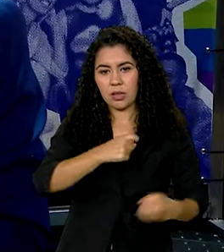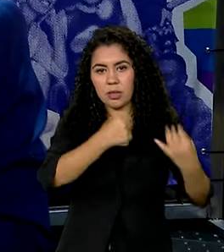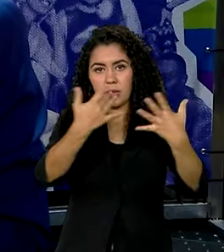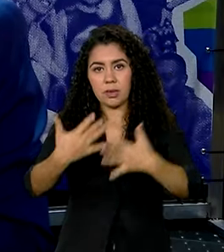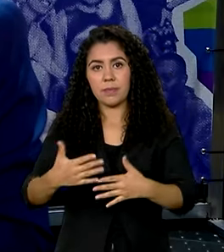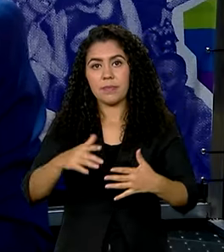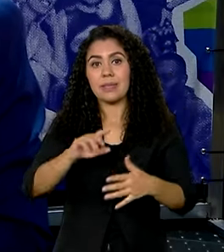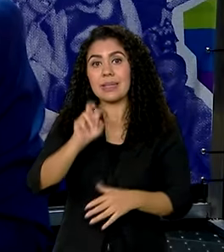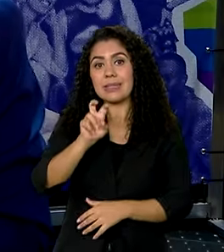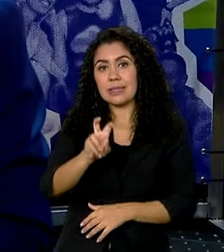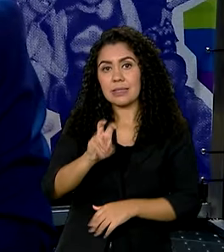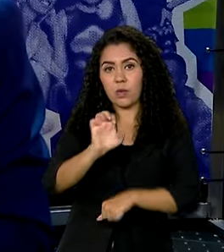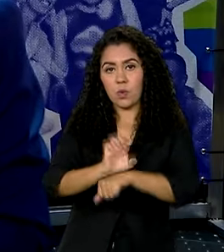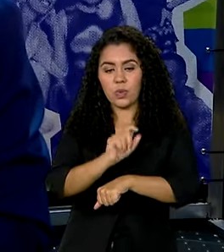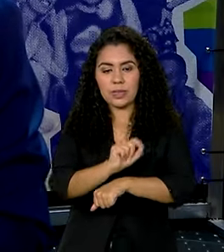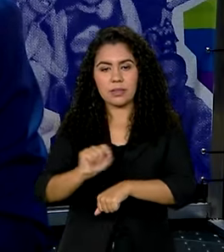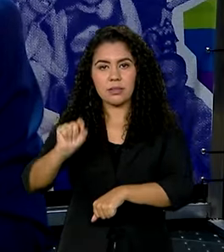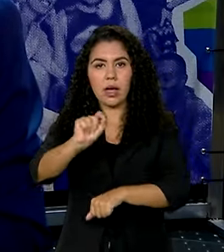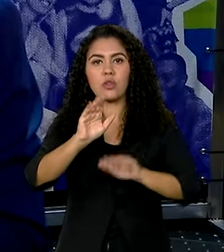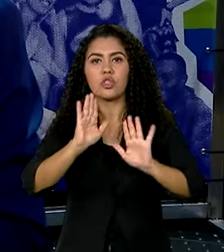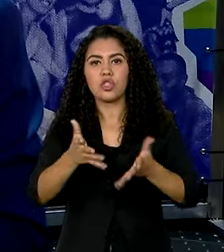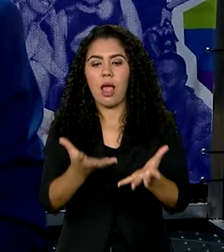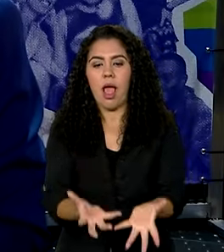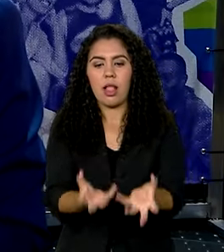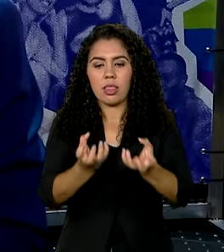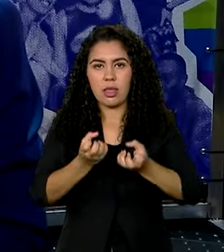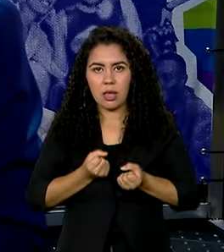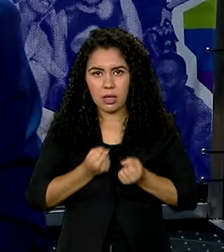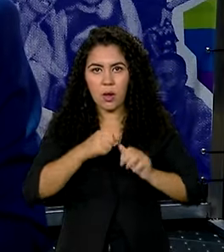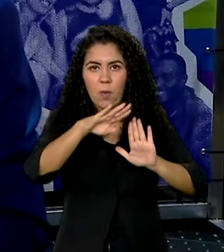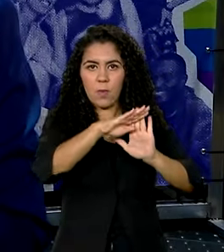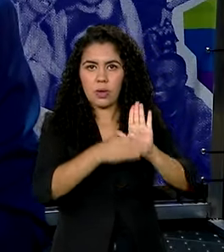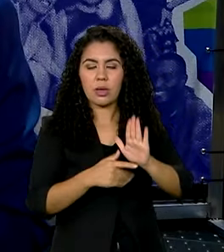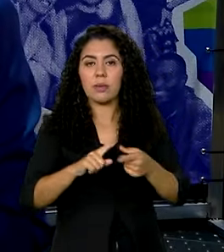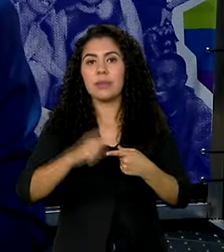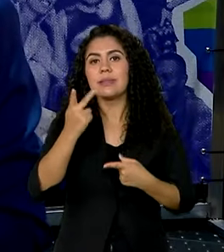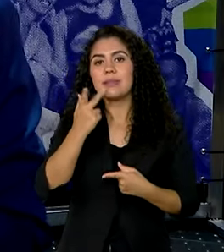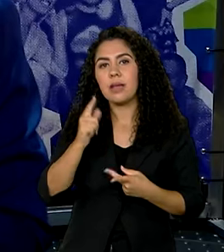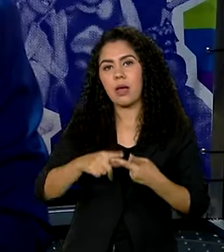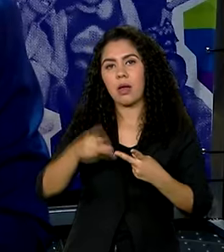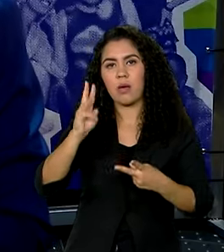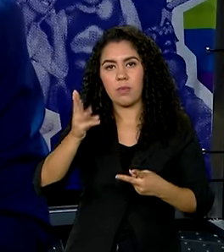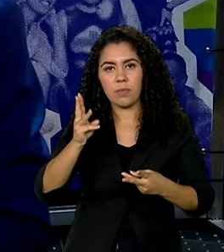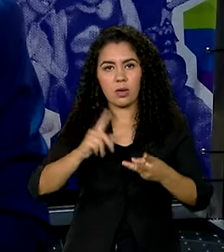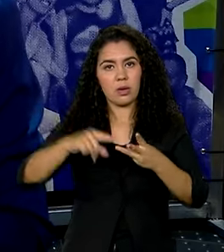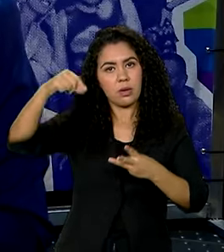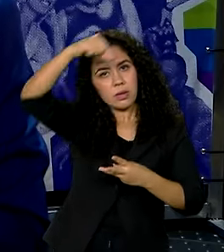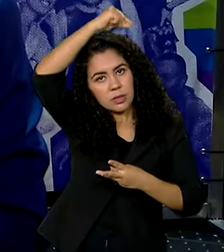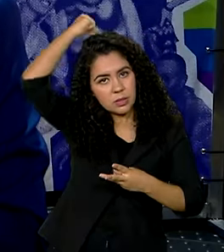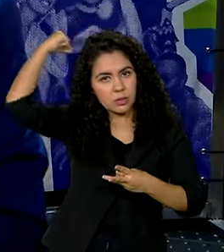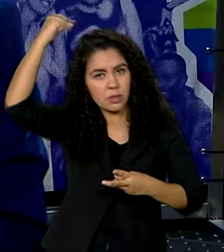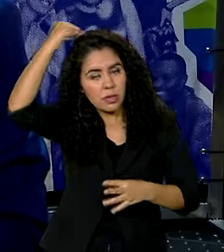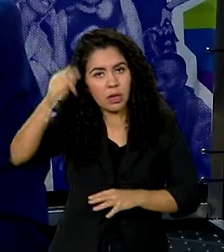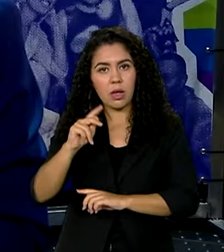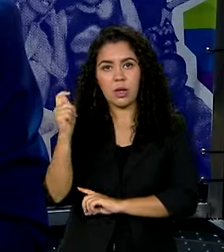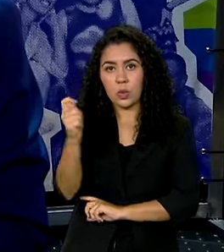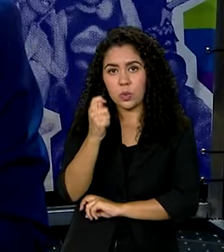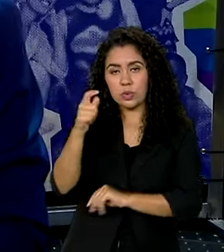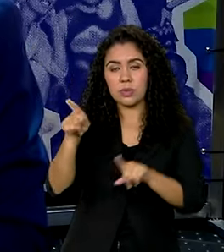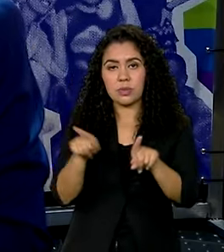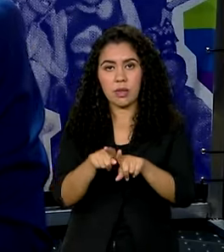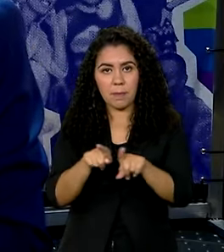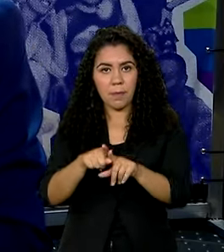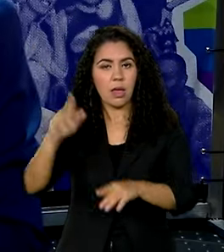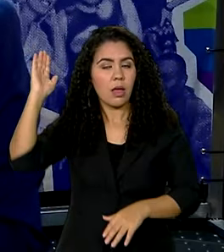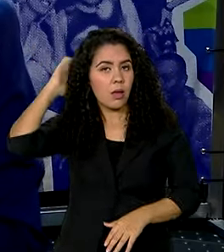aderiram ao programa Empoderar Mais, Ceará, Maranhão, Espírito Santo, Rio Grande do Sul e Pará. O objetivo é